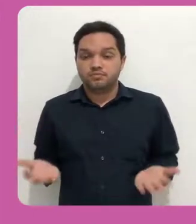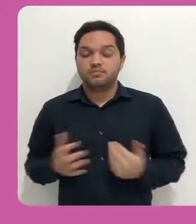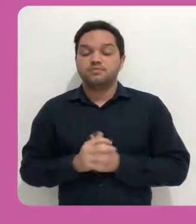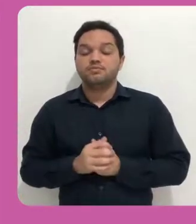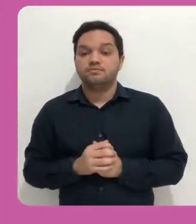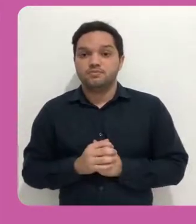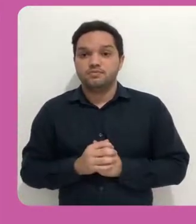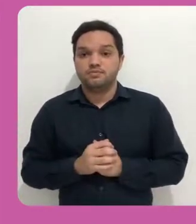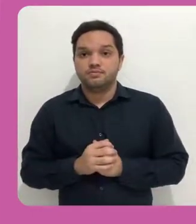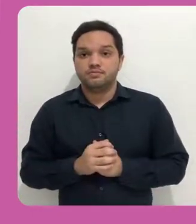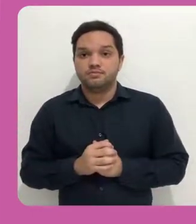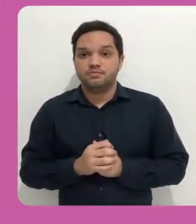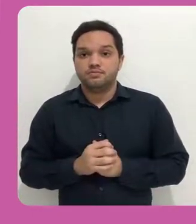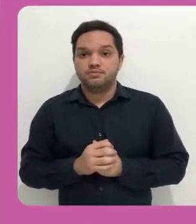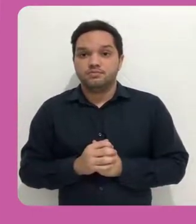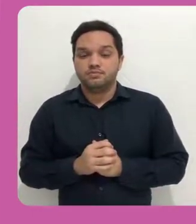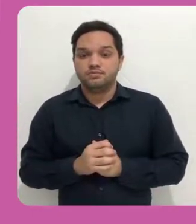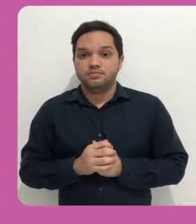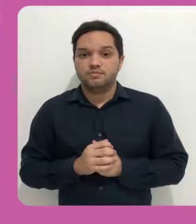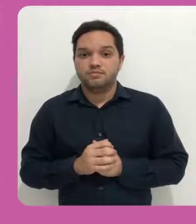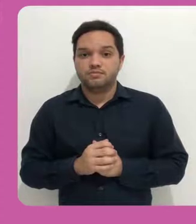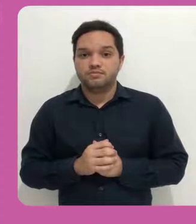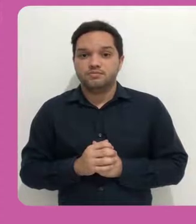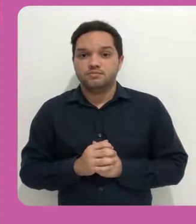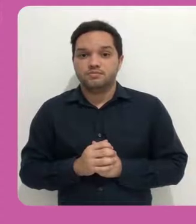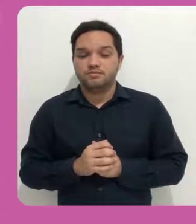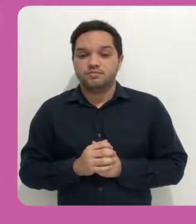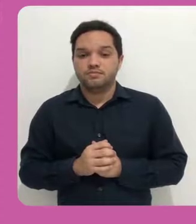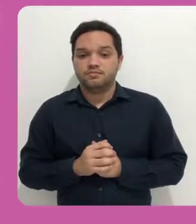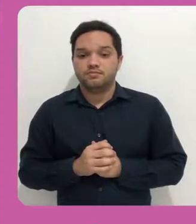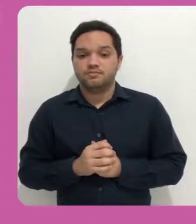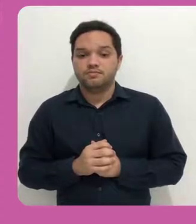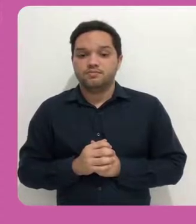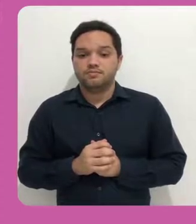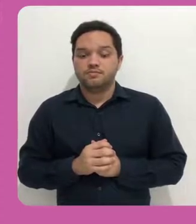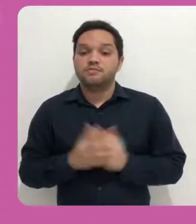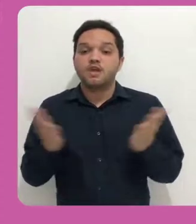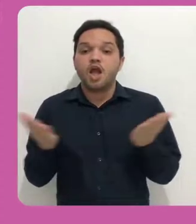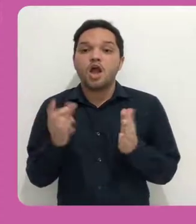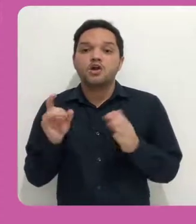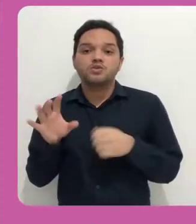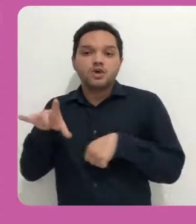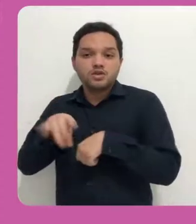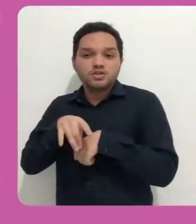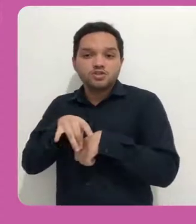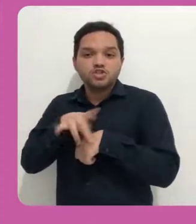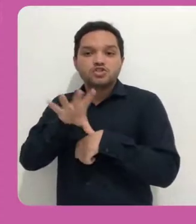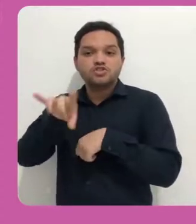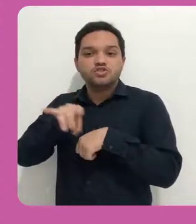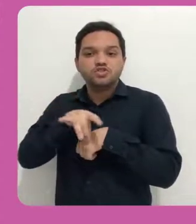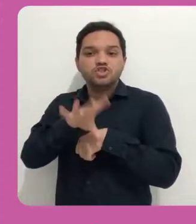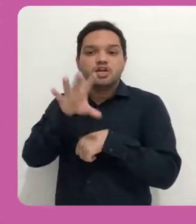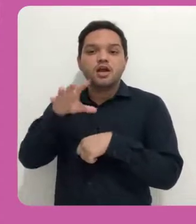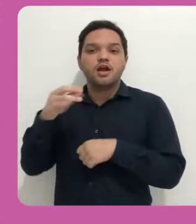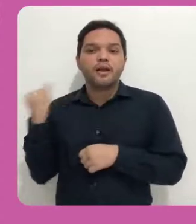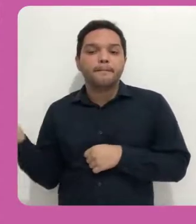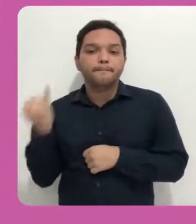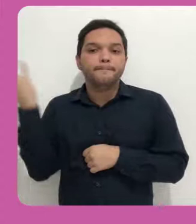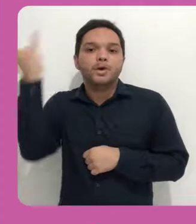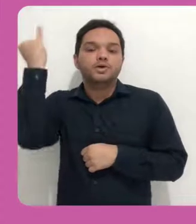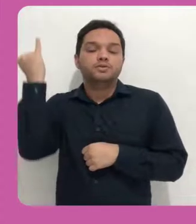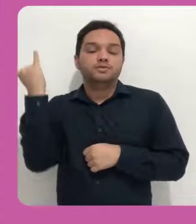Bom, agora vamos a algumas dicas que eu acho importantes para a gente, quando a gente